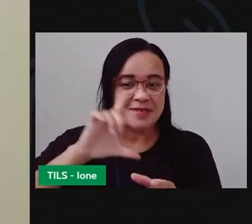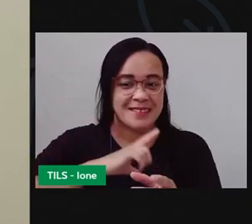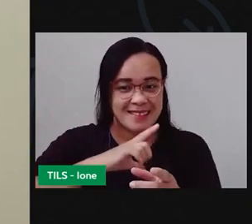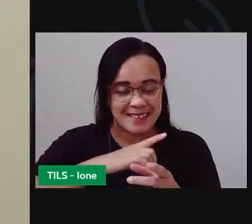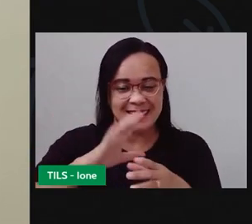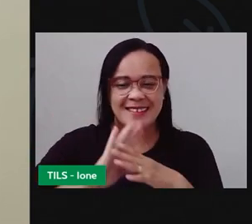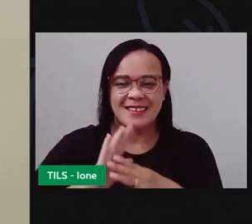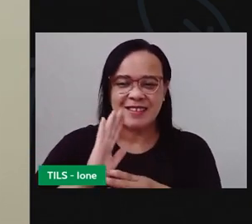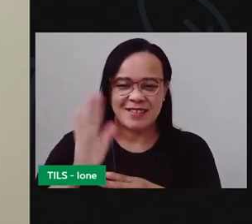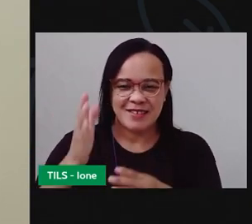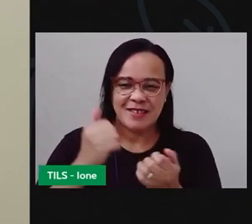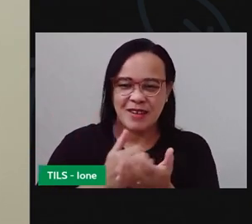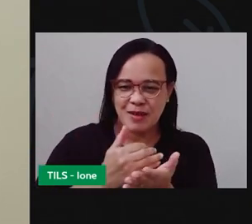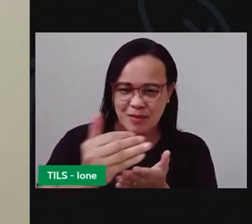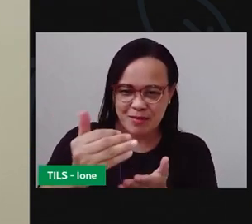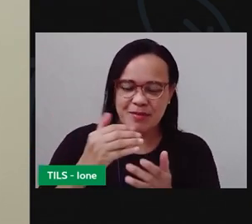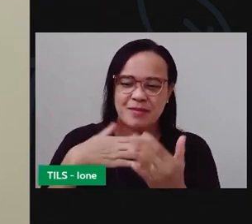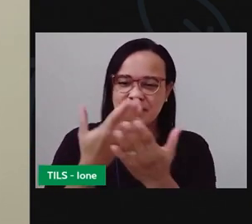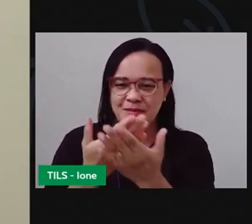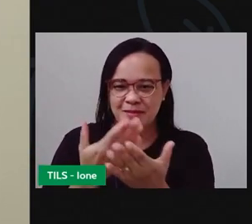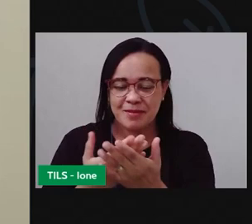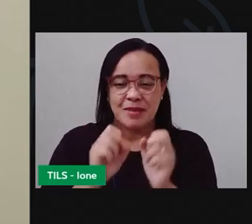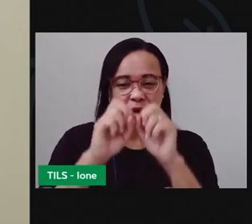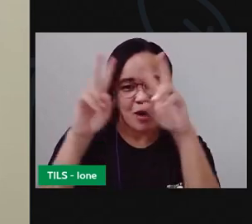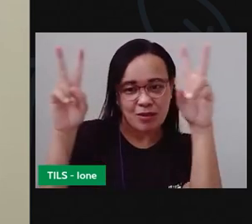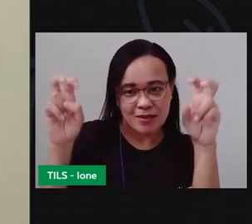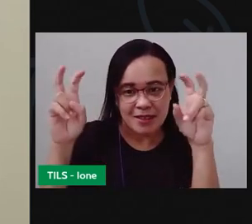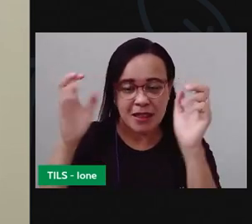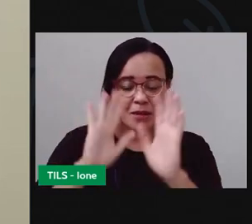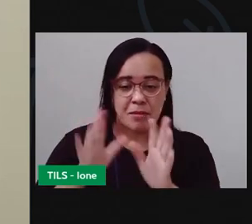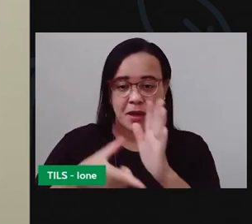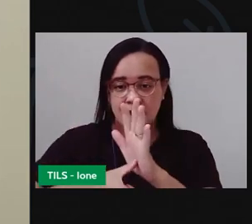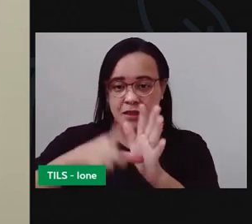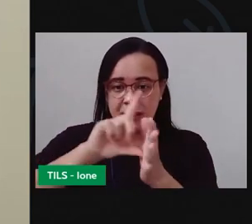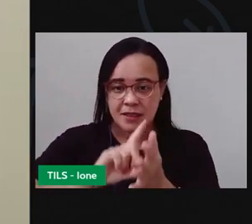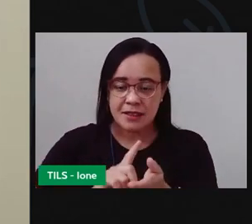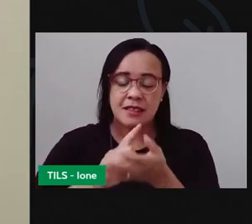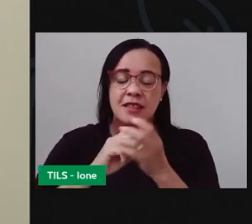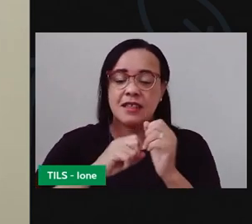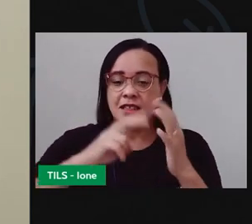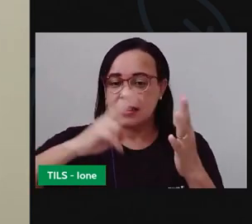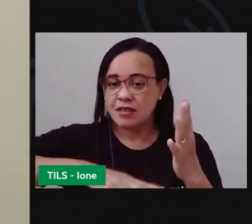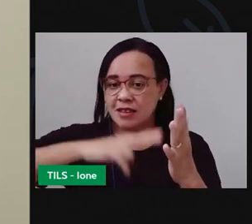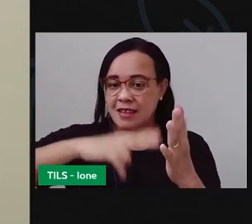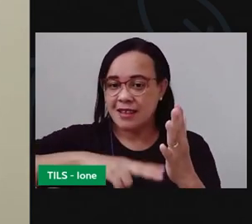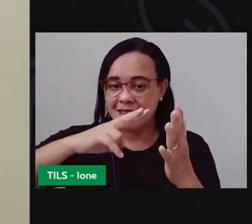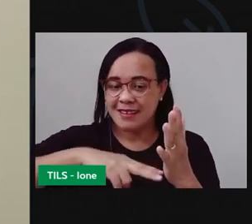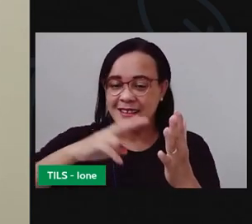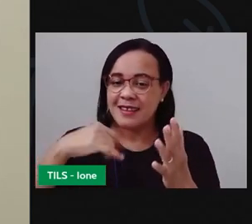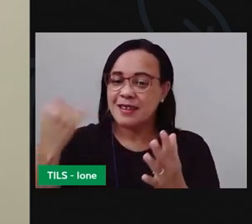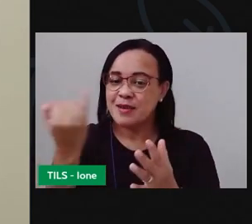essa aula, a abordagem desse assunto. Antes, eu quero fazer uma leitura com vocês.